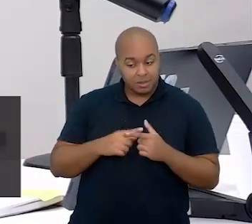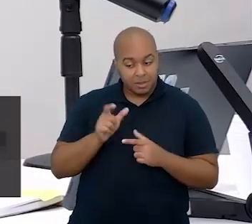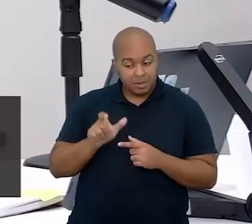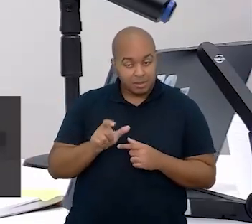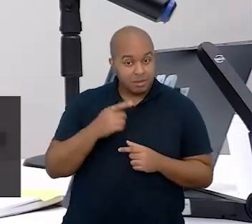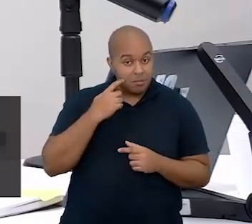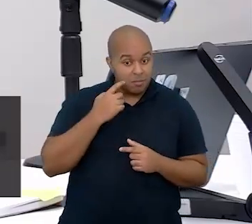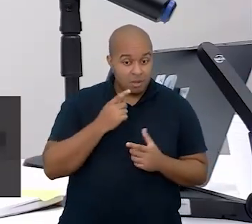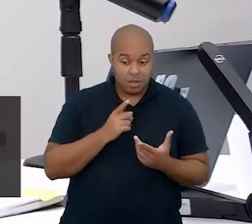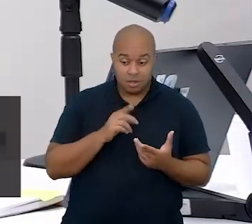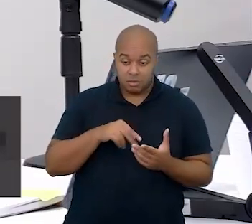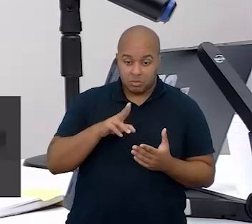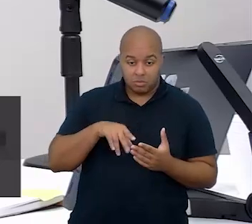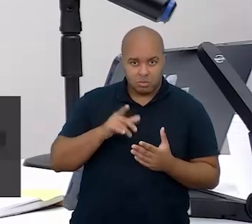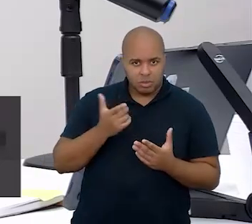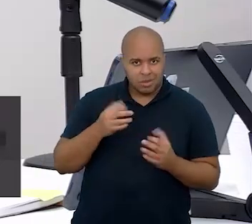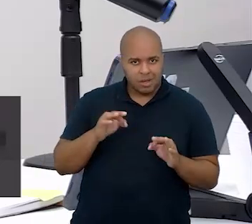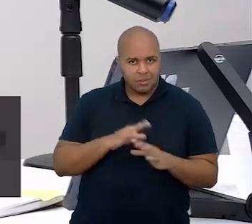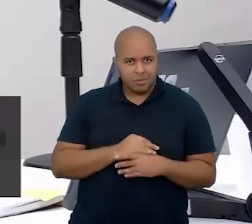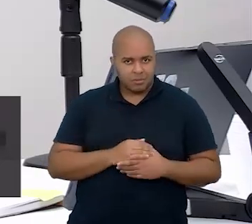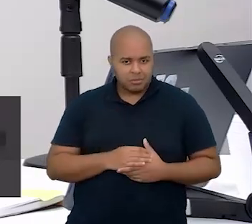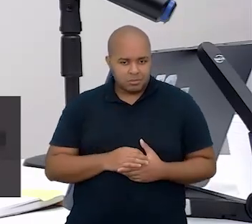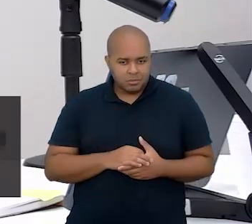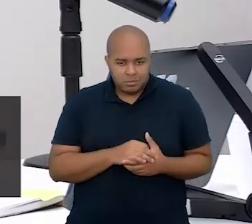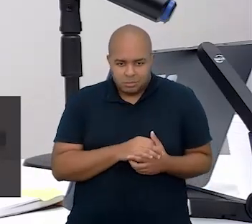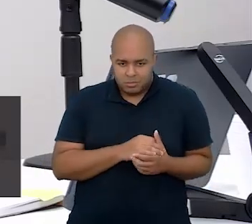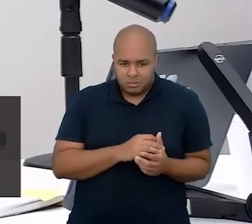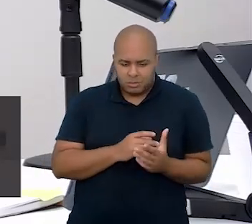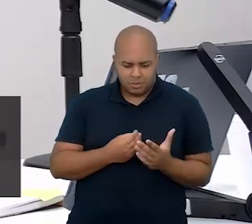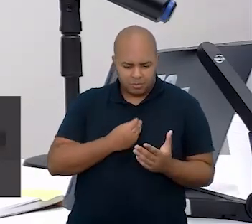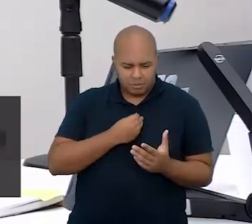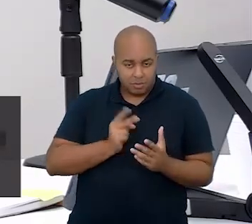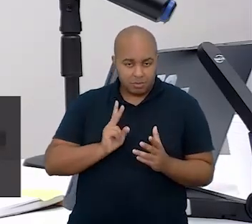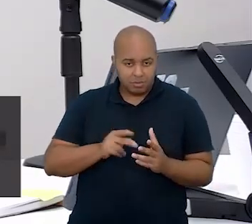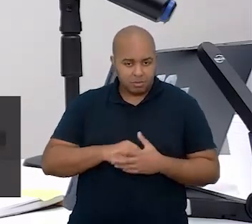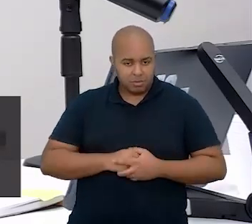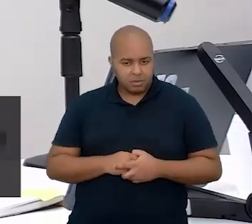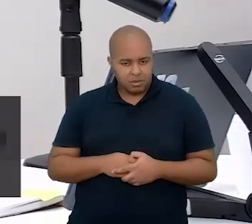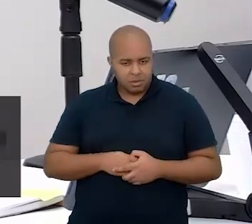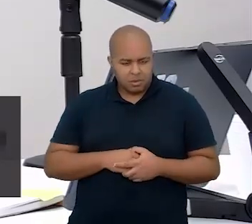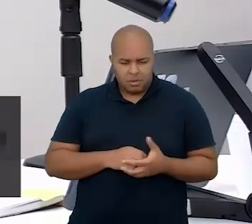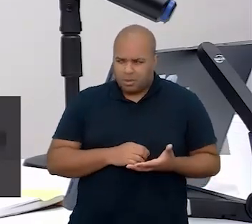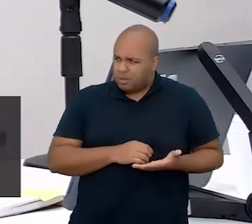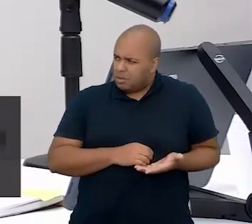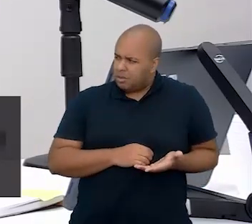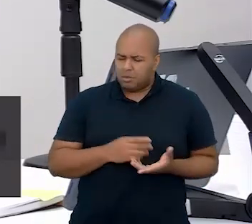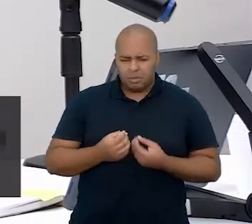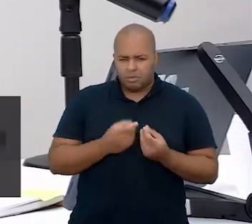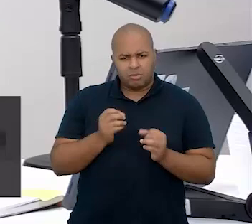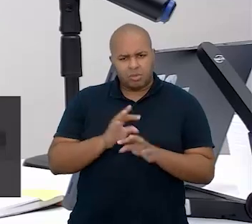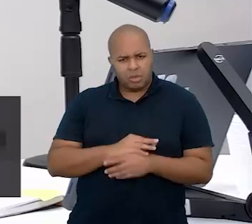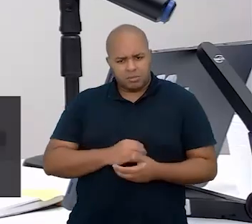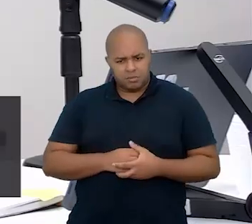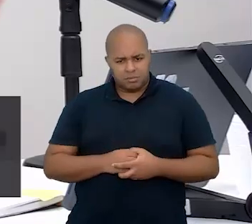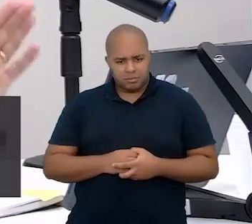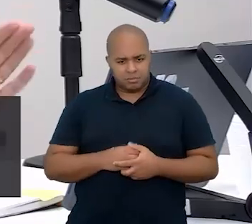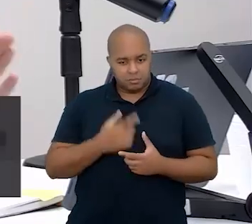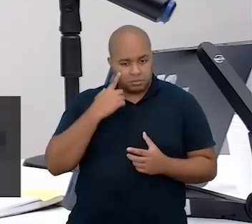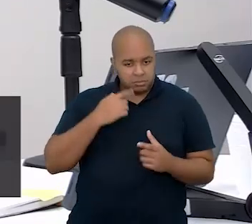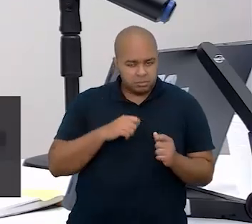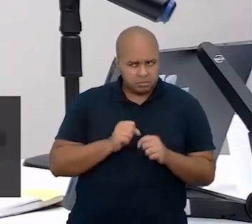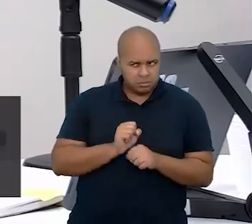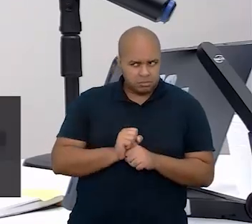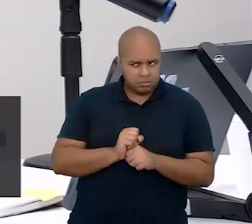esta bala nunca se acaba. Dura a vida inteira. Como não acaba? Parei um